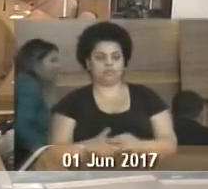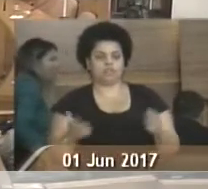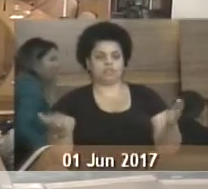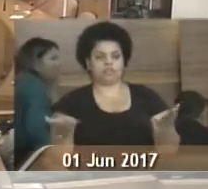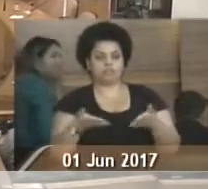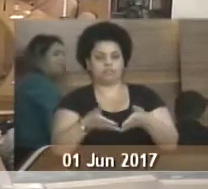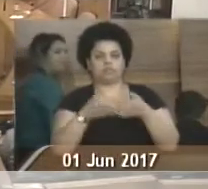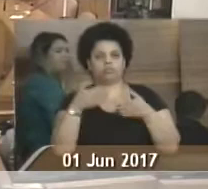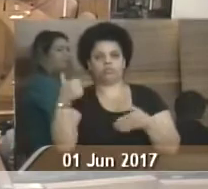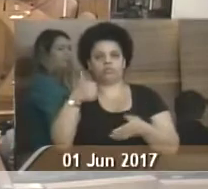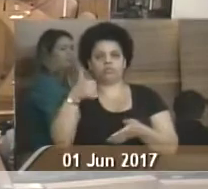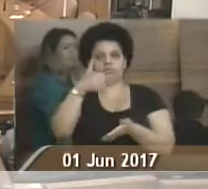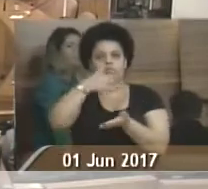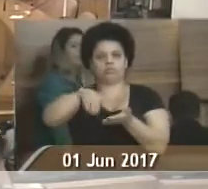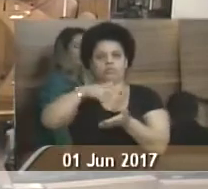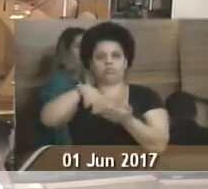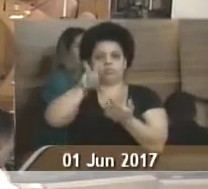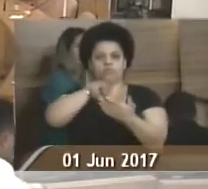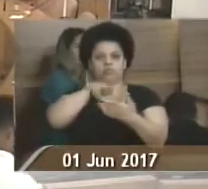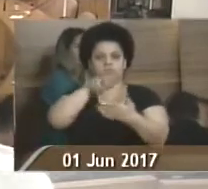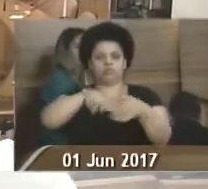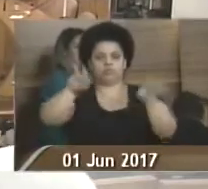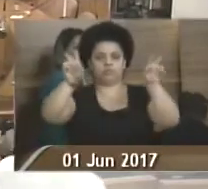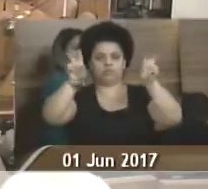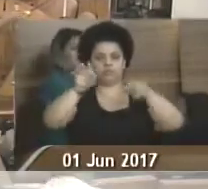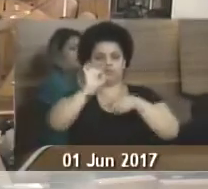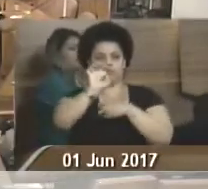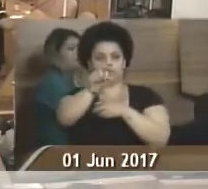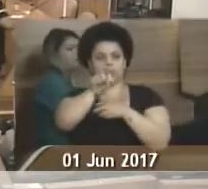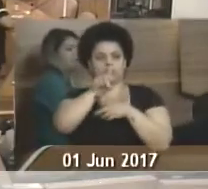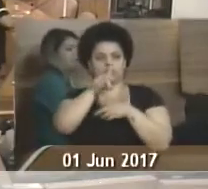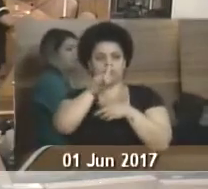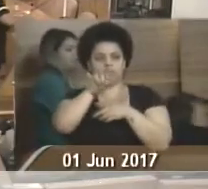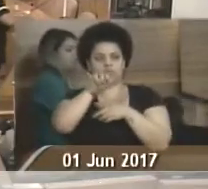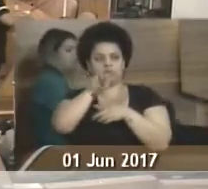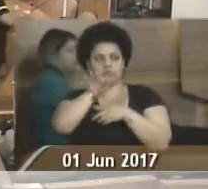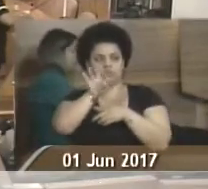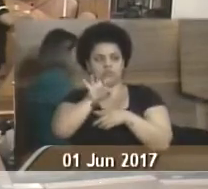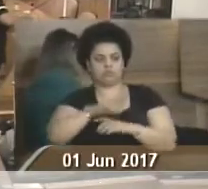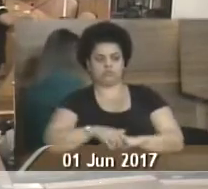Solicito à primeira secretária do que proceda à leitura das matérias constantes no expediente a saber.